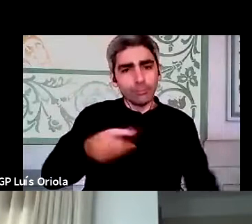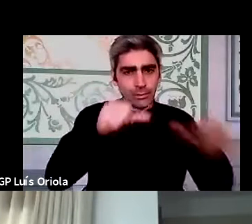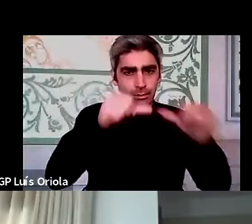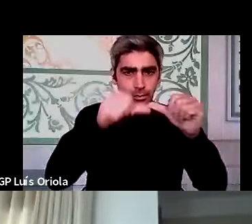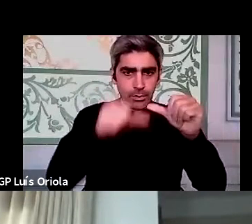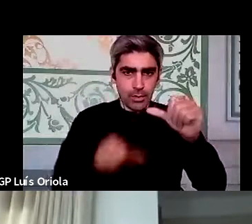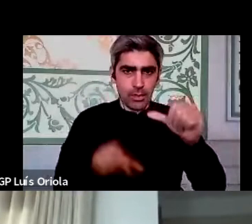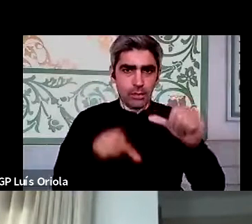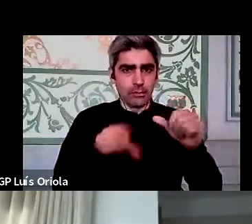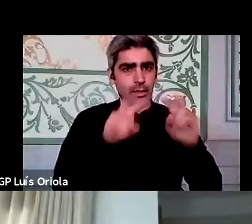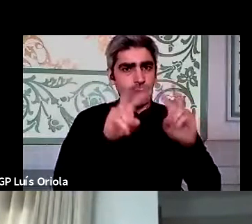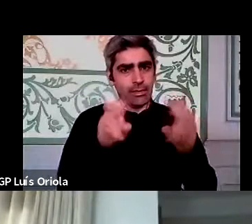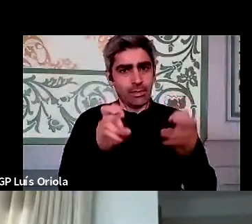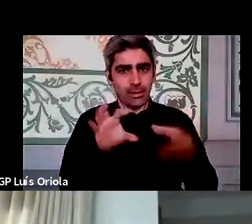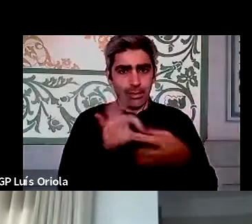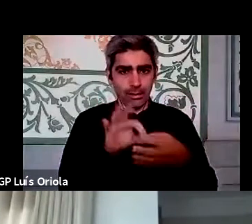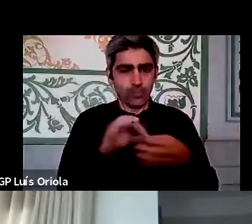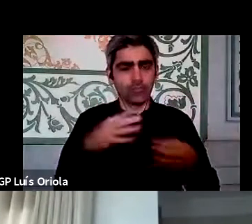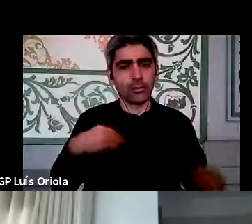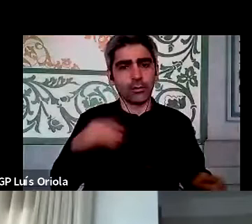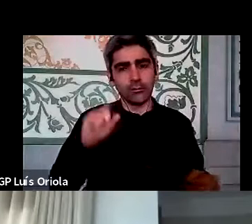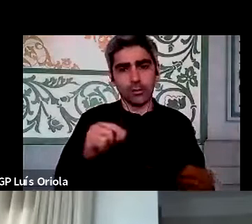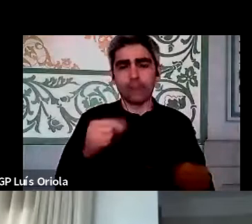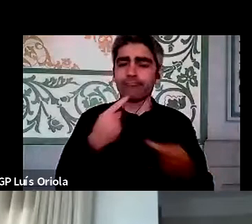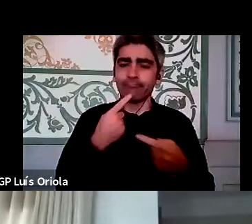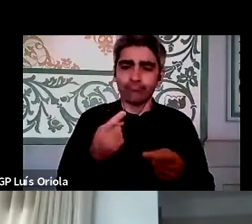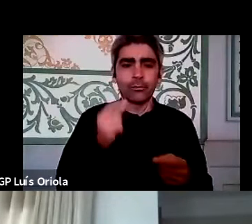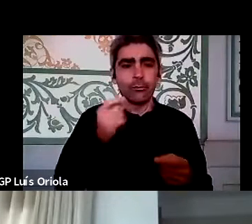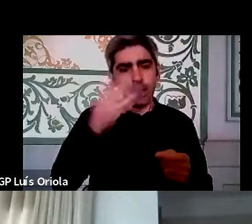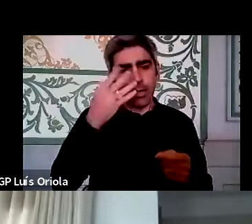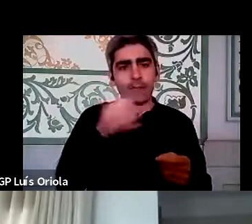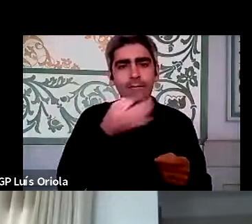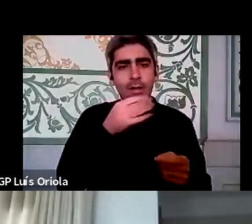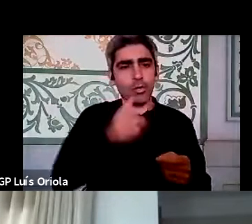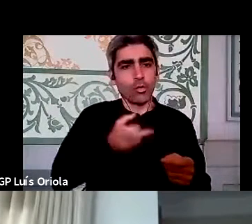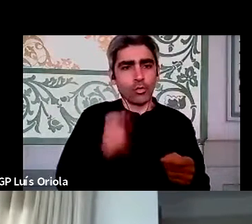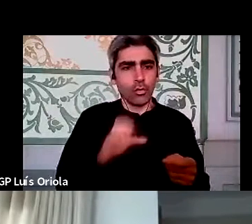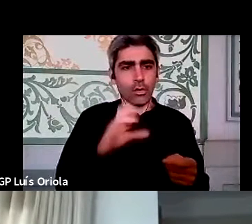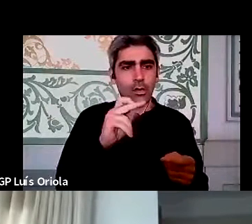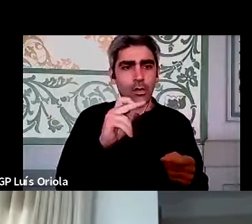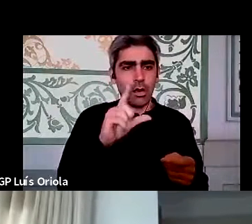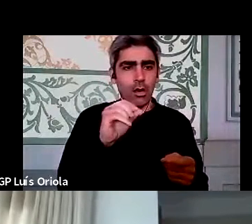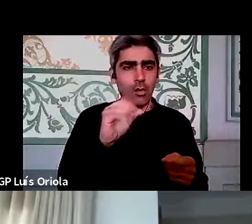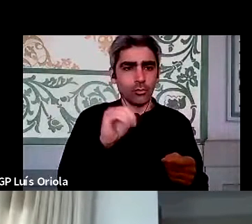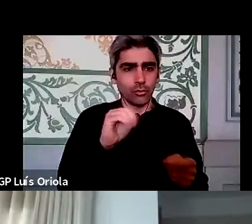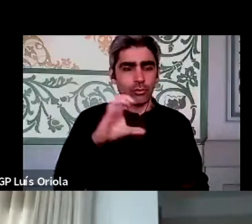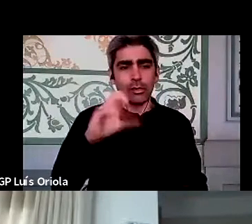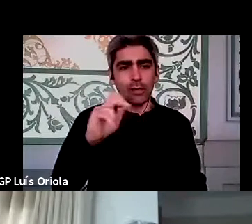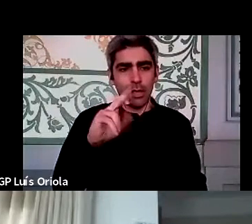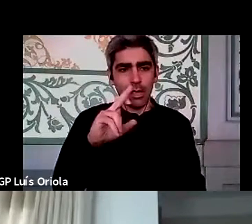e gostava, portanto, de dar a palavra em primeiro lugar ao Dr. Carlos Carapento para que nos possa fazer um breve